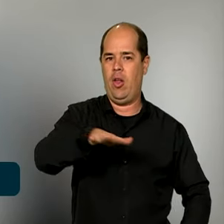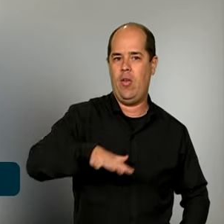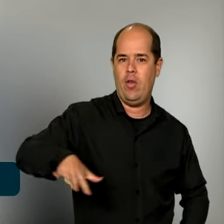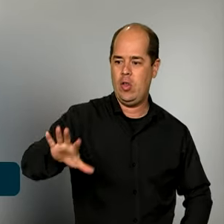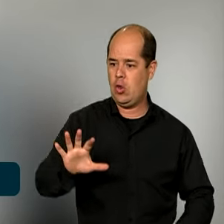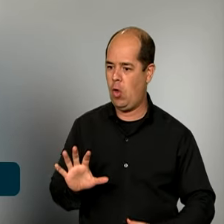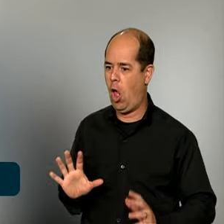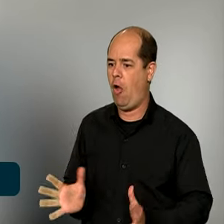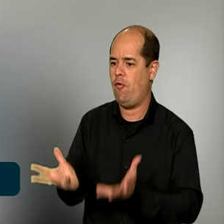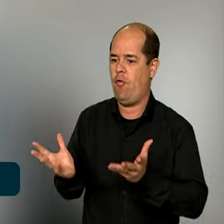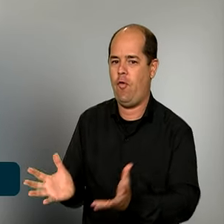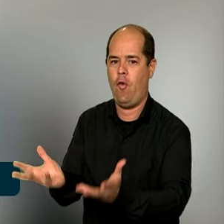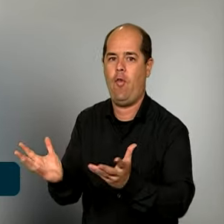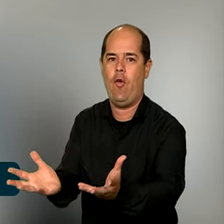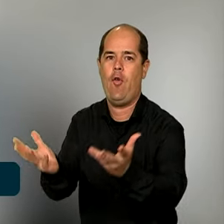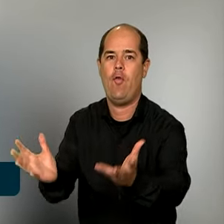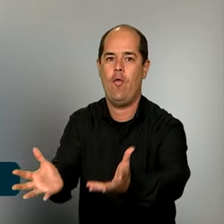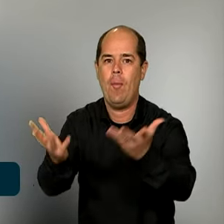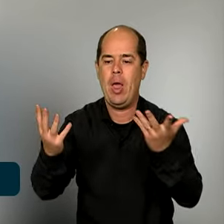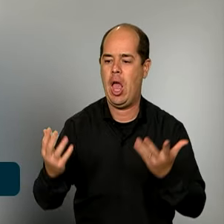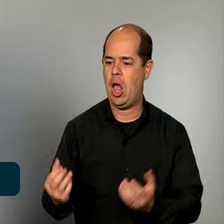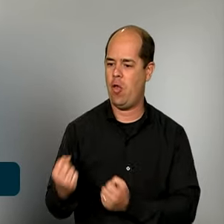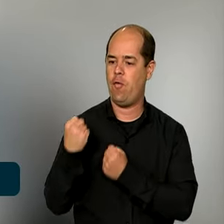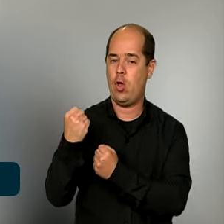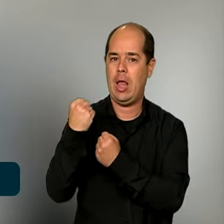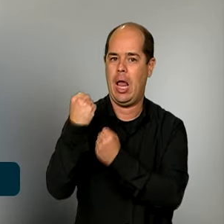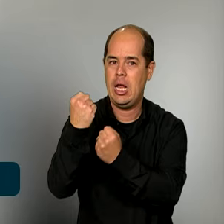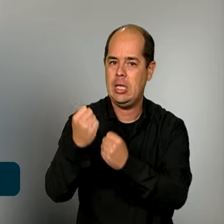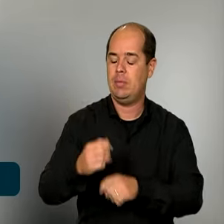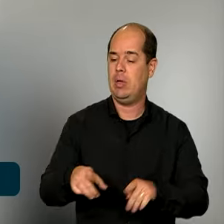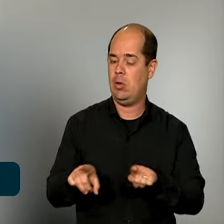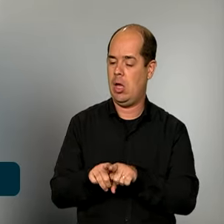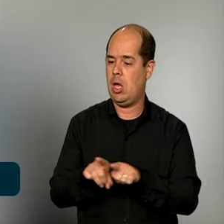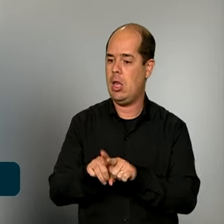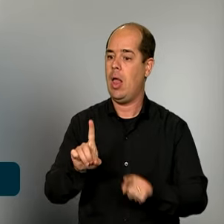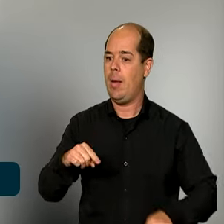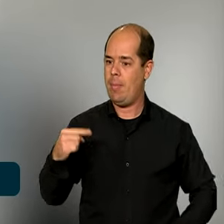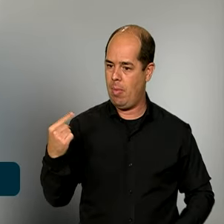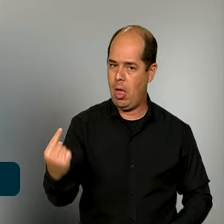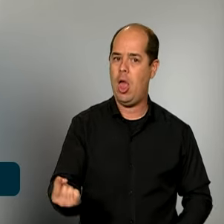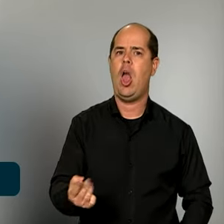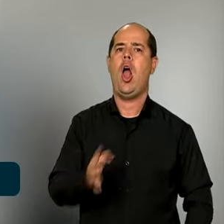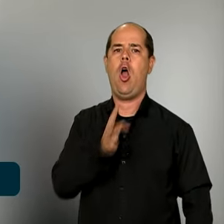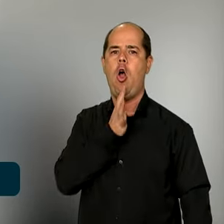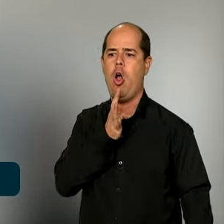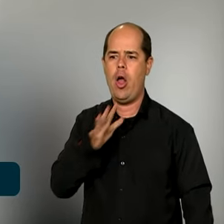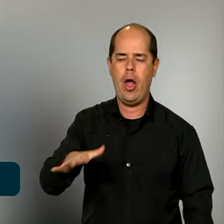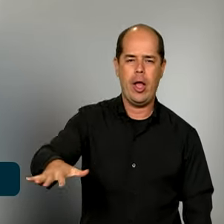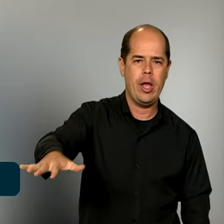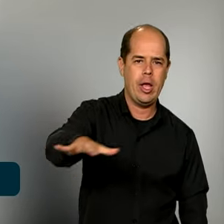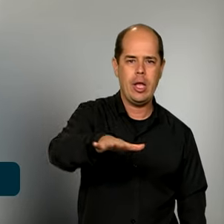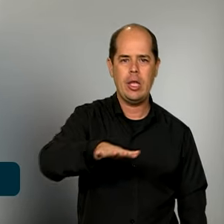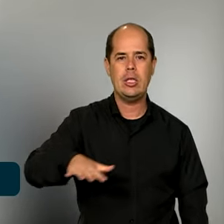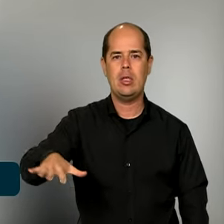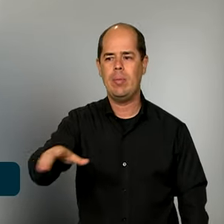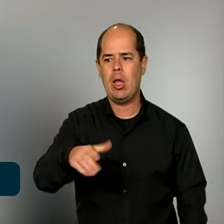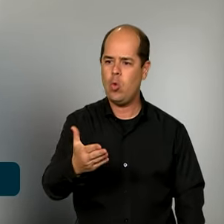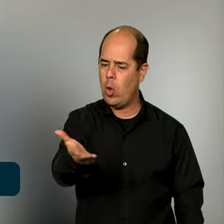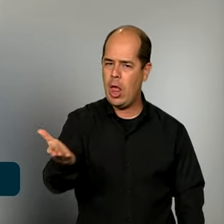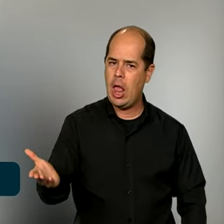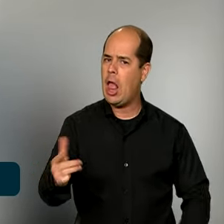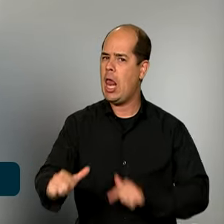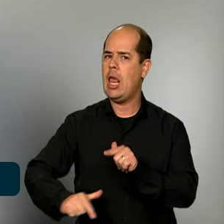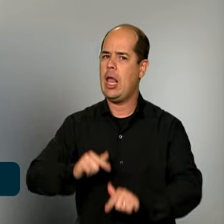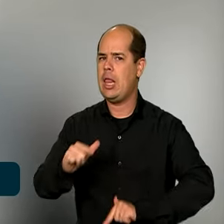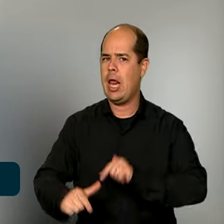fomento, de fortalecimento e de reconhecimento pelo imenso valor do trabalho de